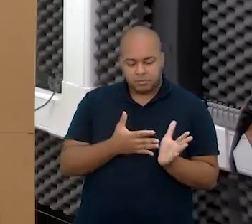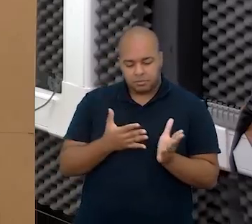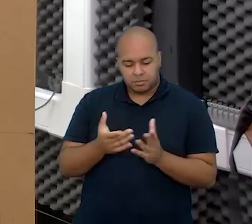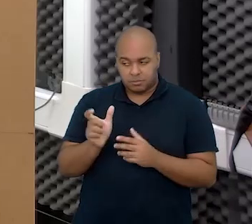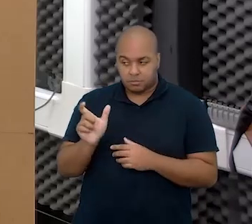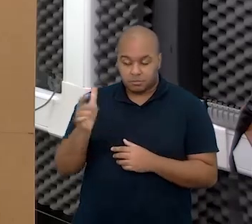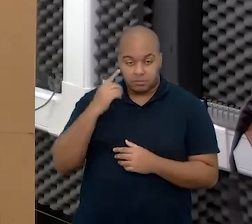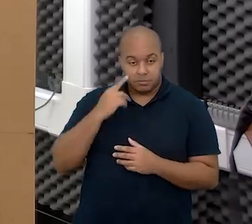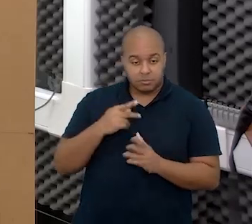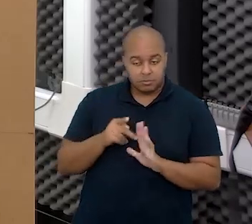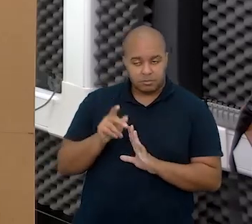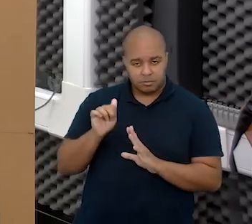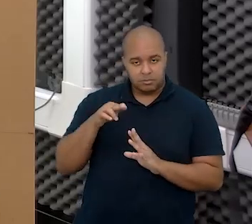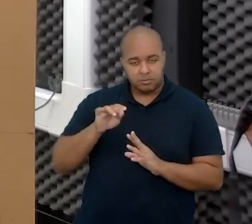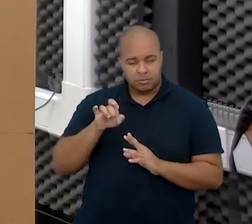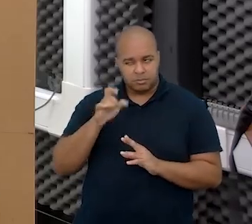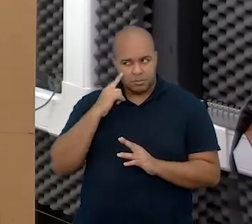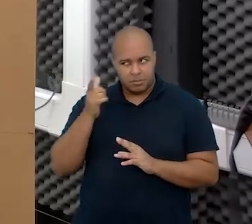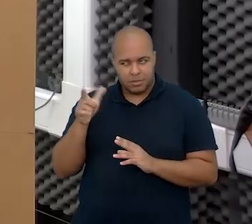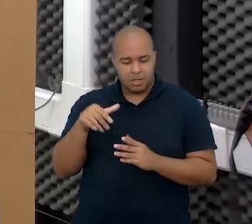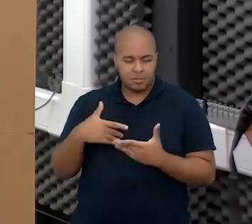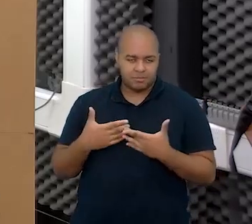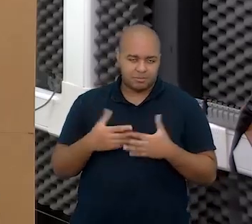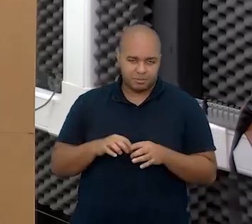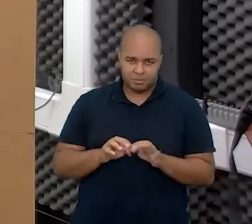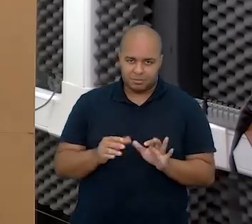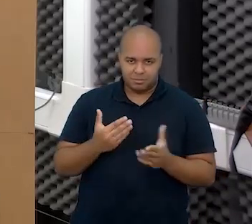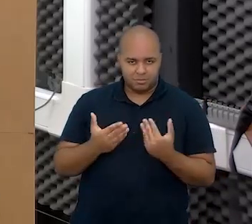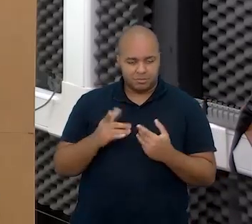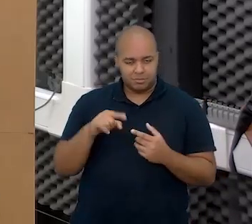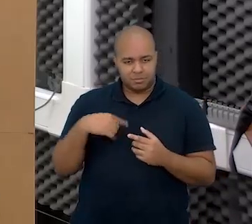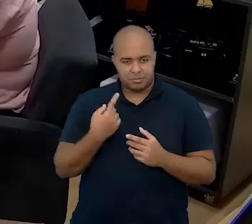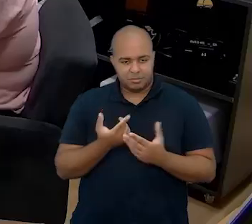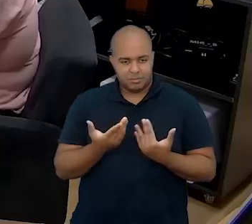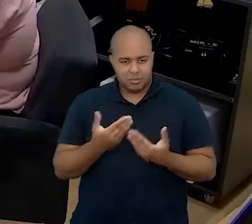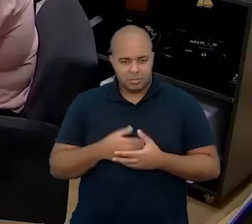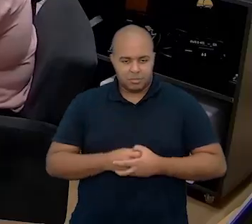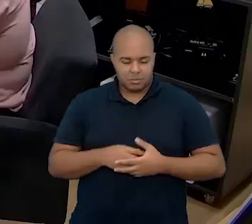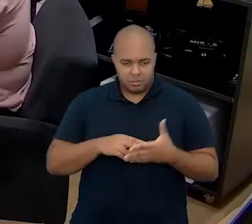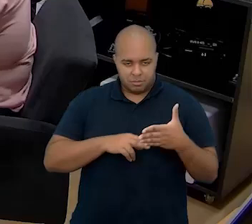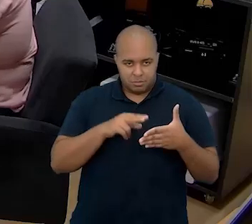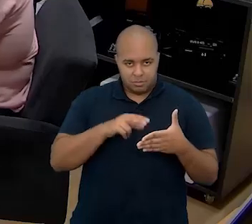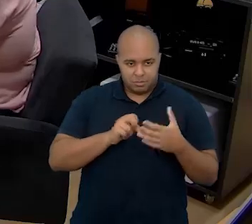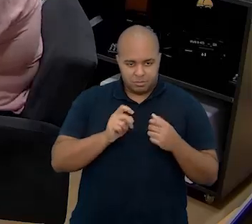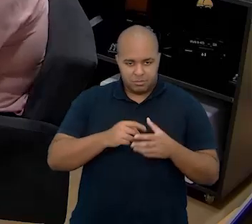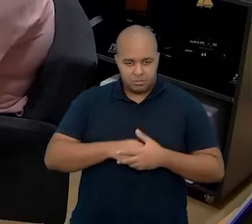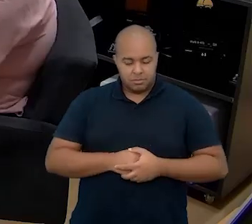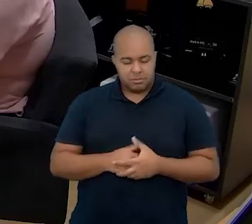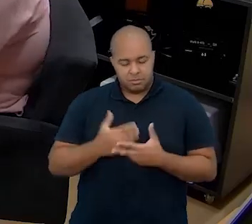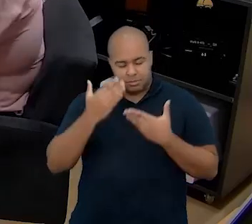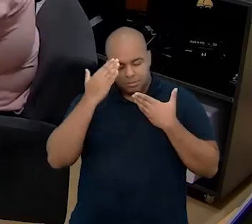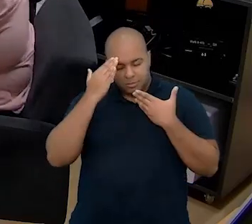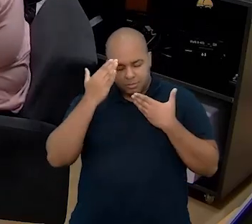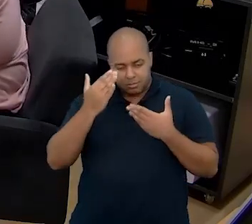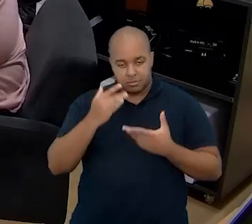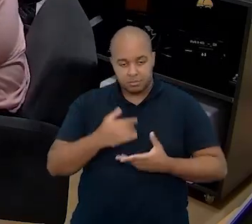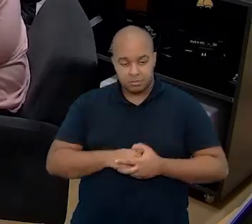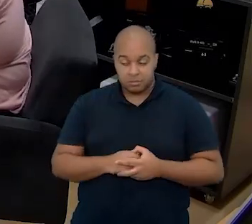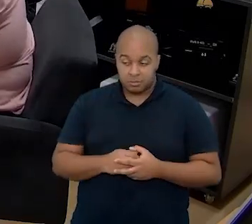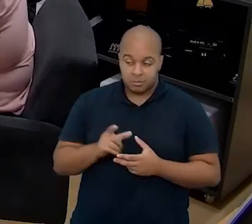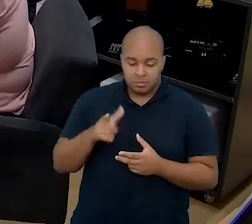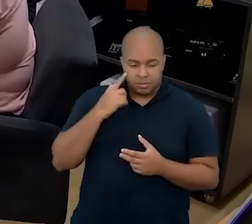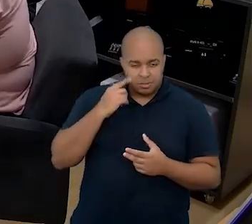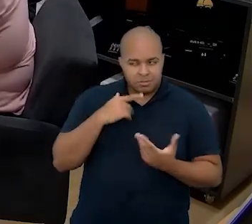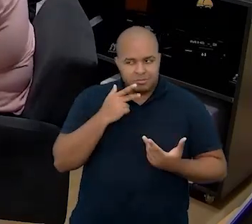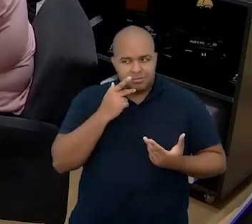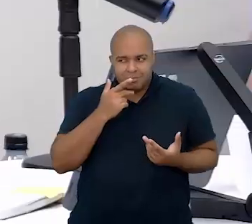a palavra para a Ângela e deixa ela à vontade para nos acolher com a leitura. Muito obrigada, meninas. E assim,